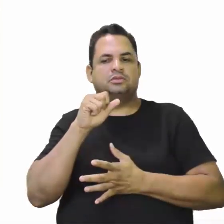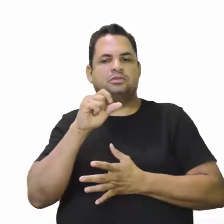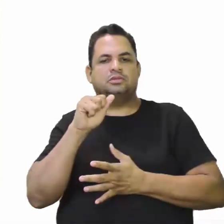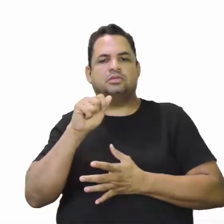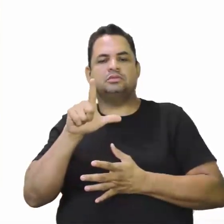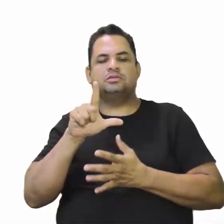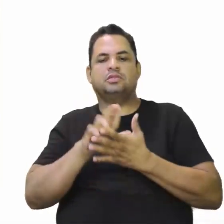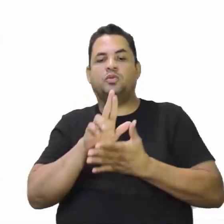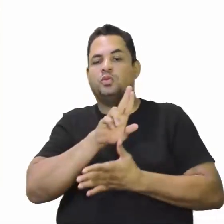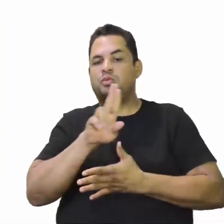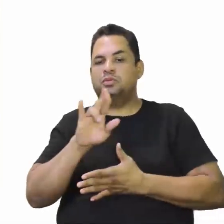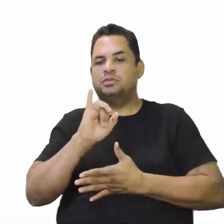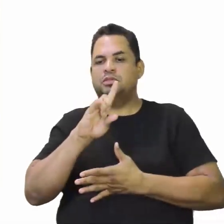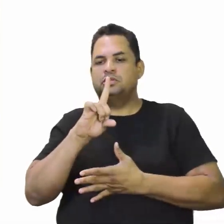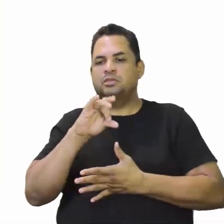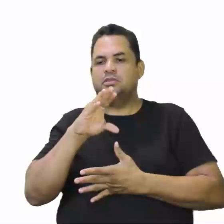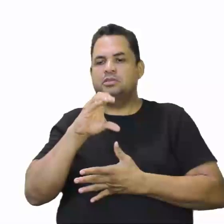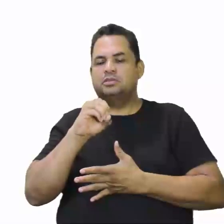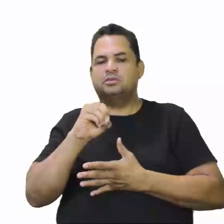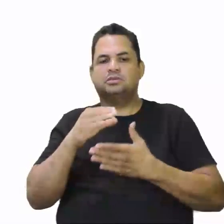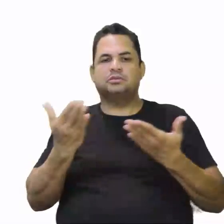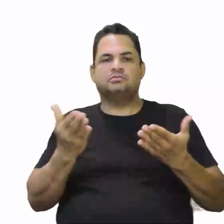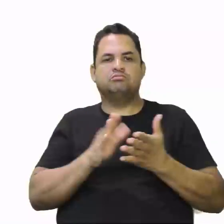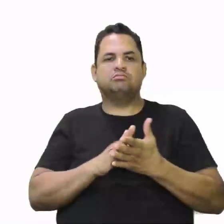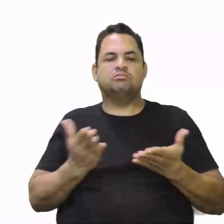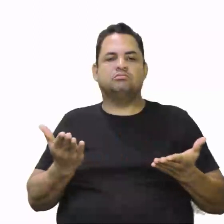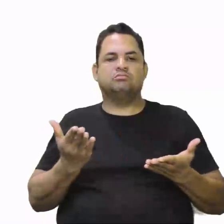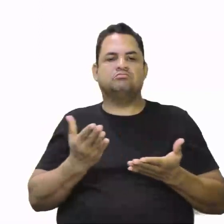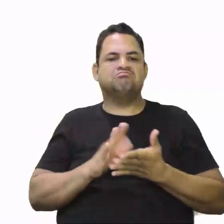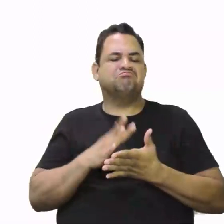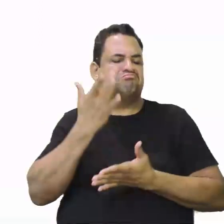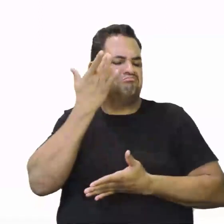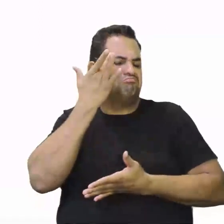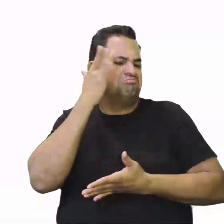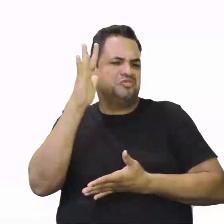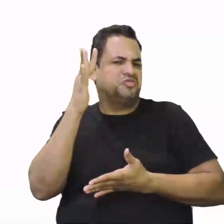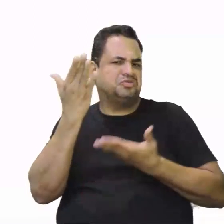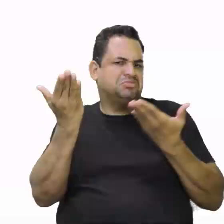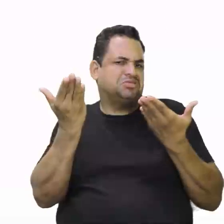de índio. Então, cheguei às Índias. Ele não tinha noção, não tinha.